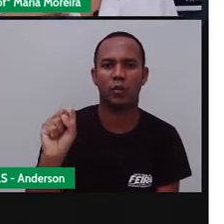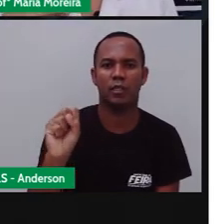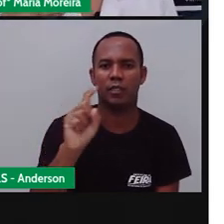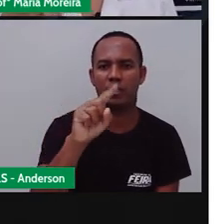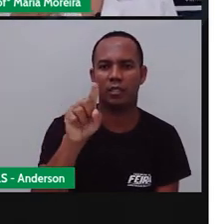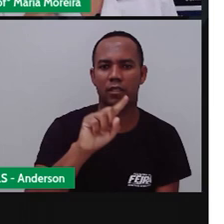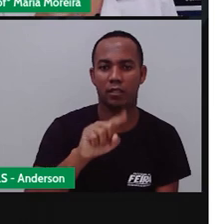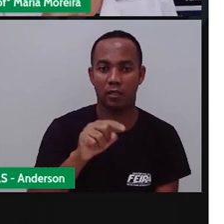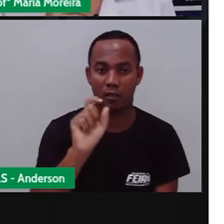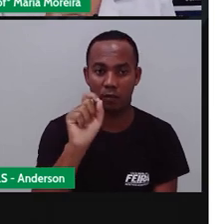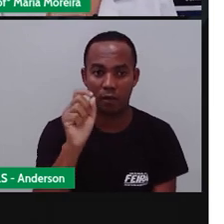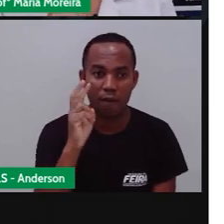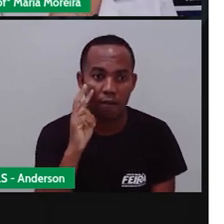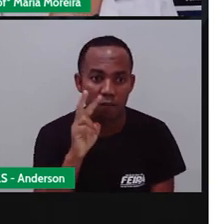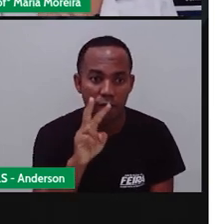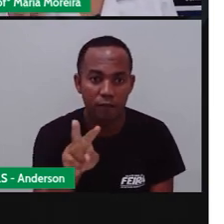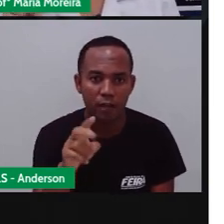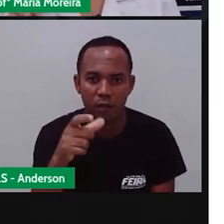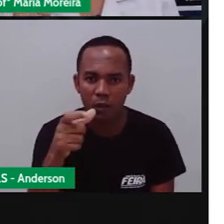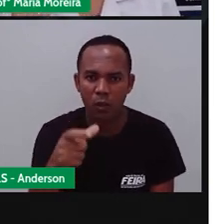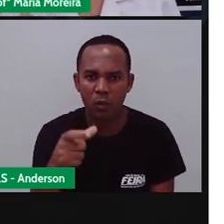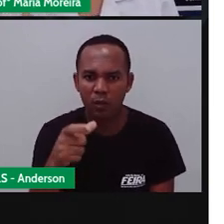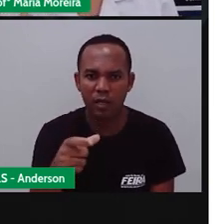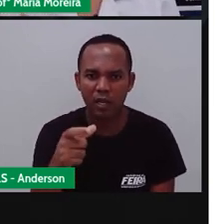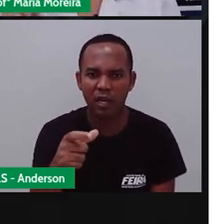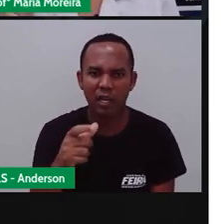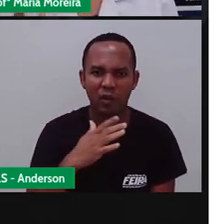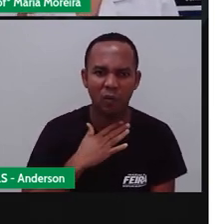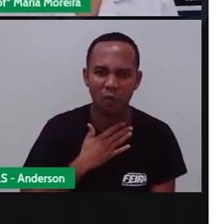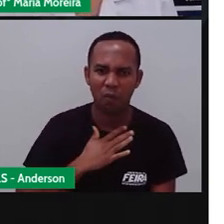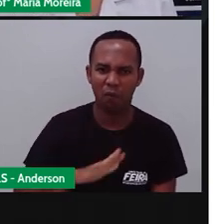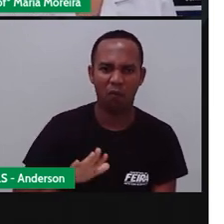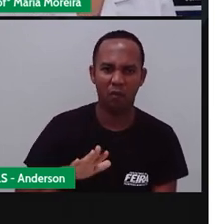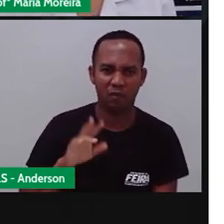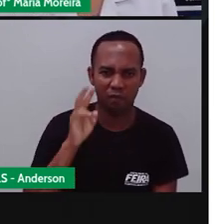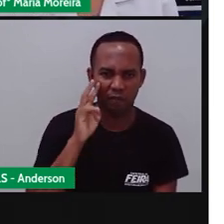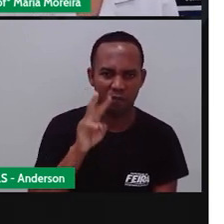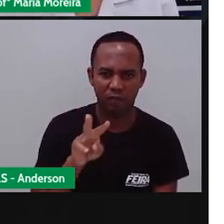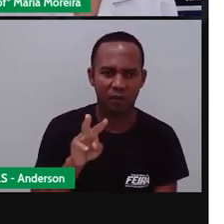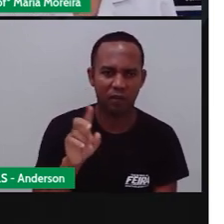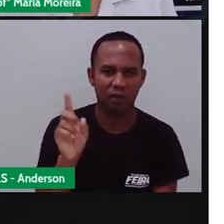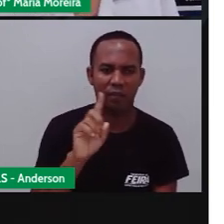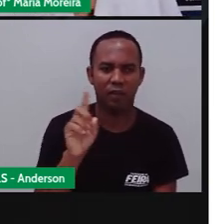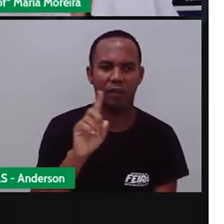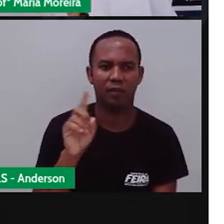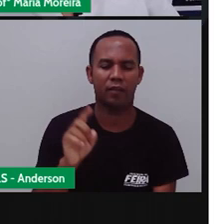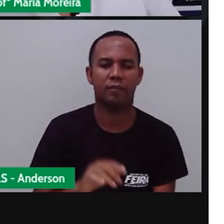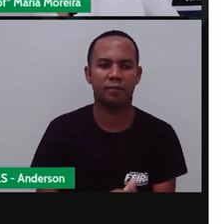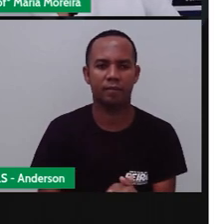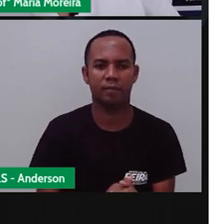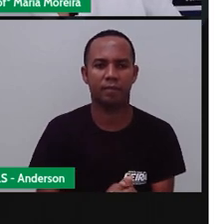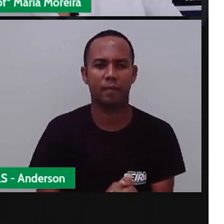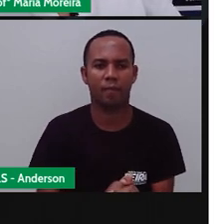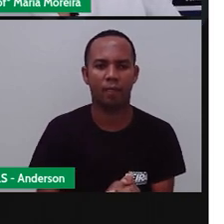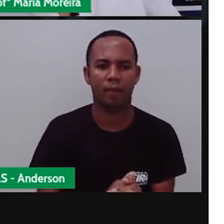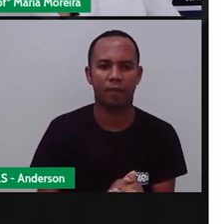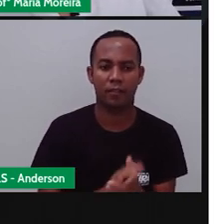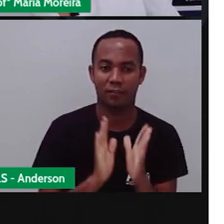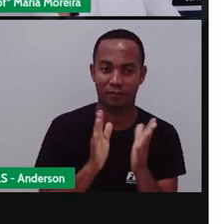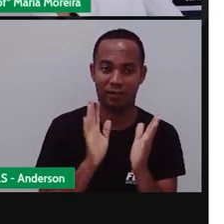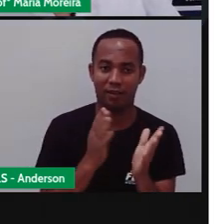me agrada, o que eu vejo em determinada paisagem, não vai ser o que Anderson necessariamente vai ver. Quando às vezes a fala assim, oxe, você não viu?